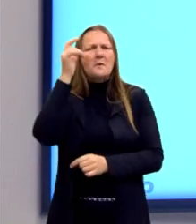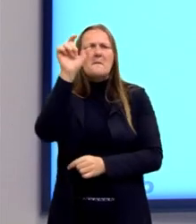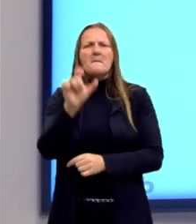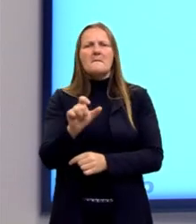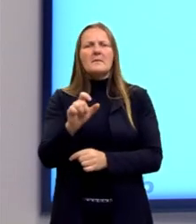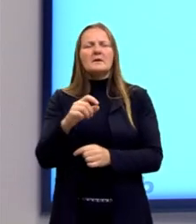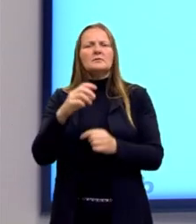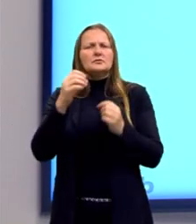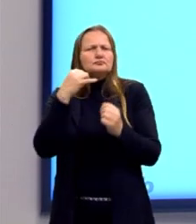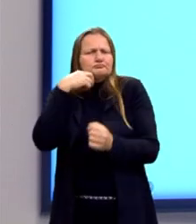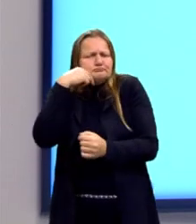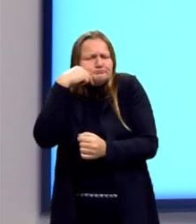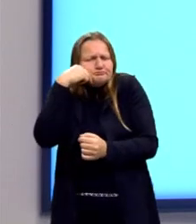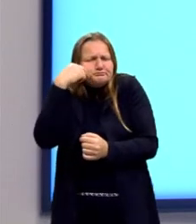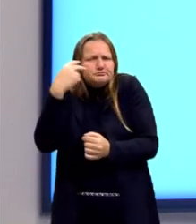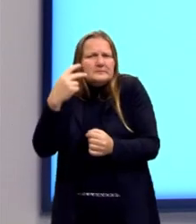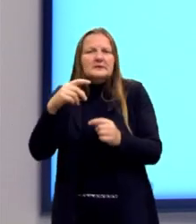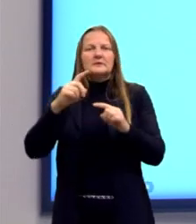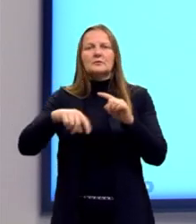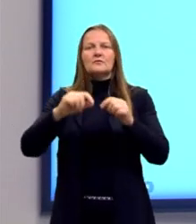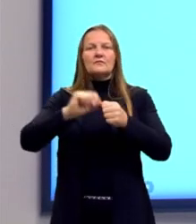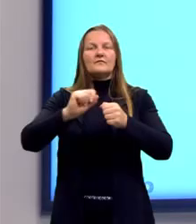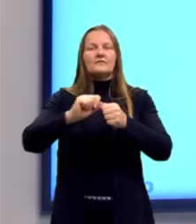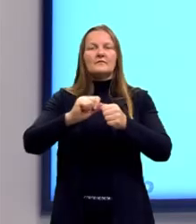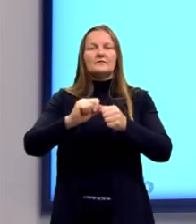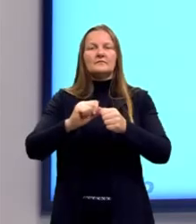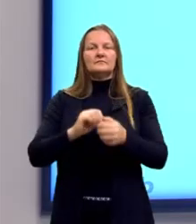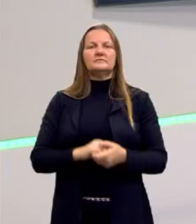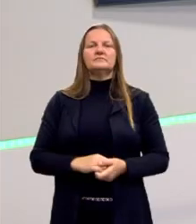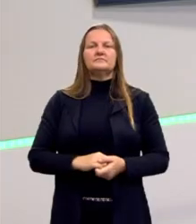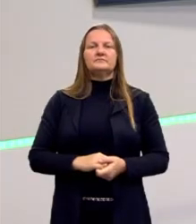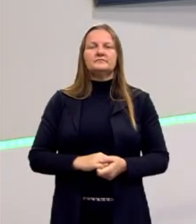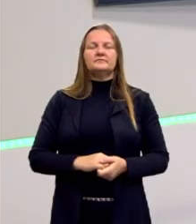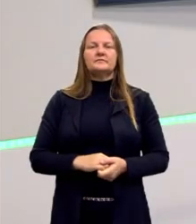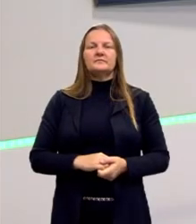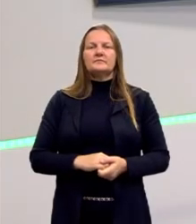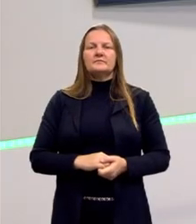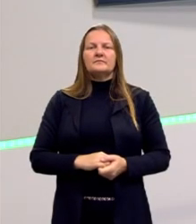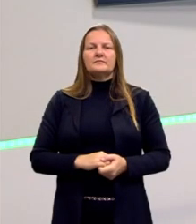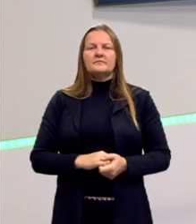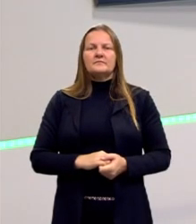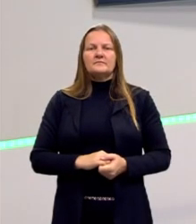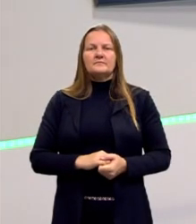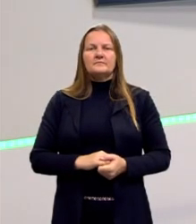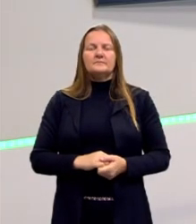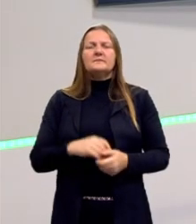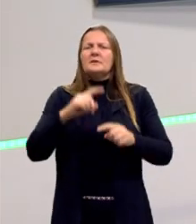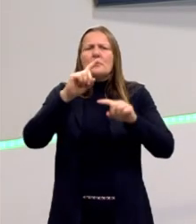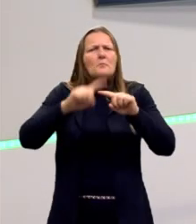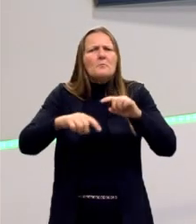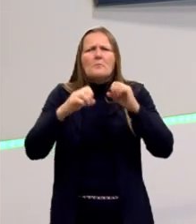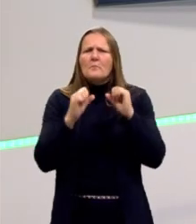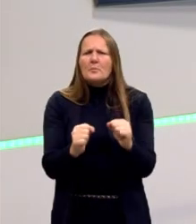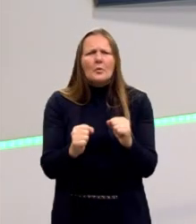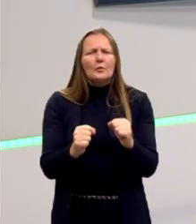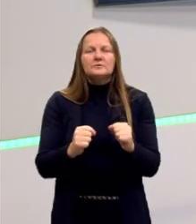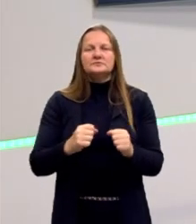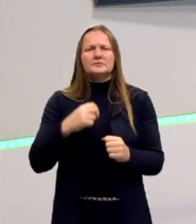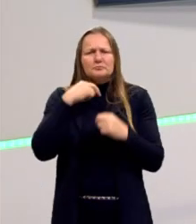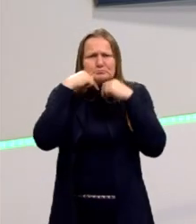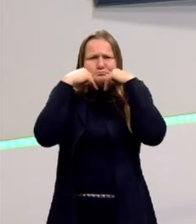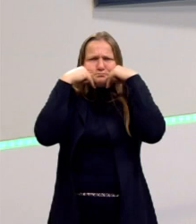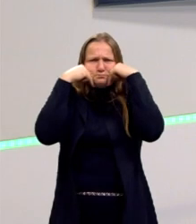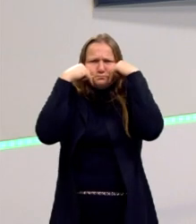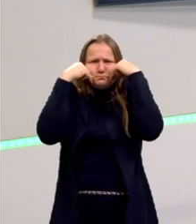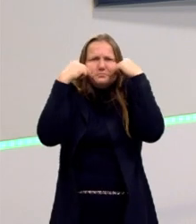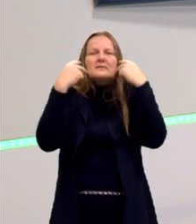constrangido a fazer o que ela não ordene. Ou seja, nós não podemos ser constrangidos